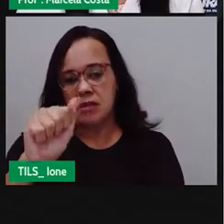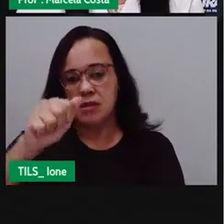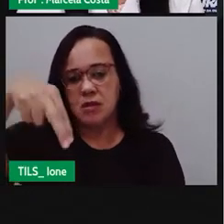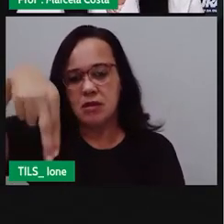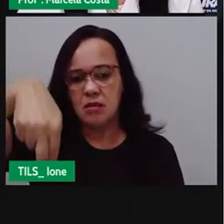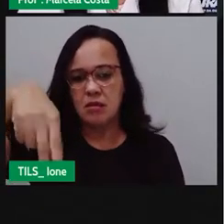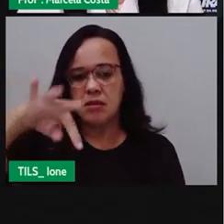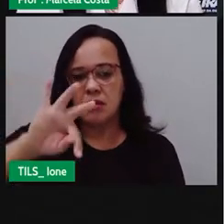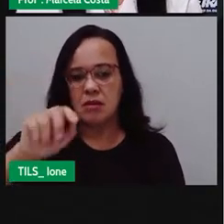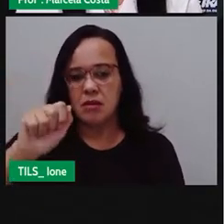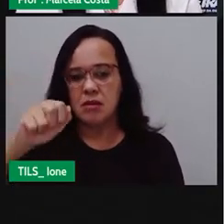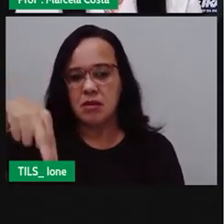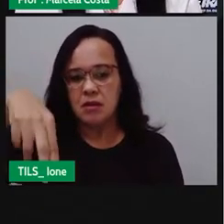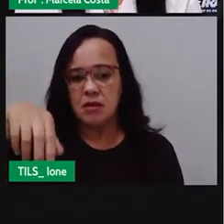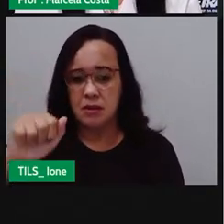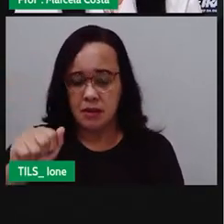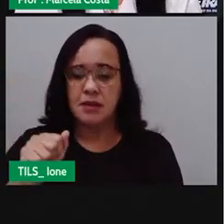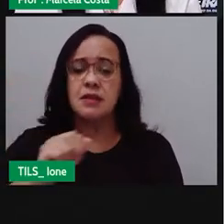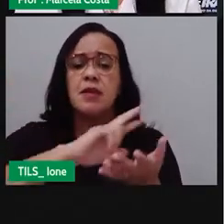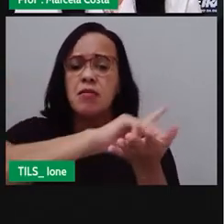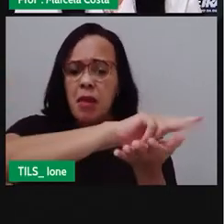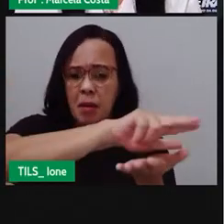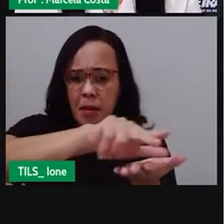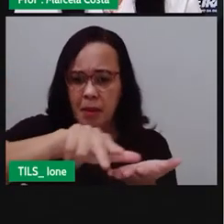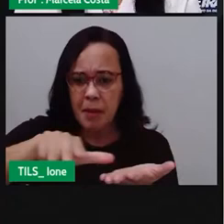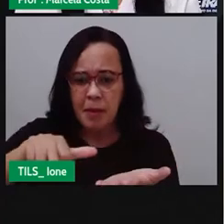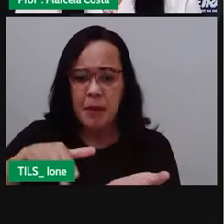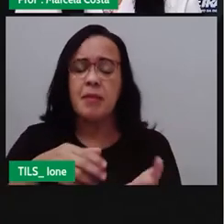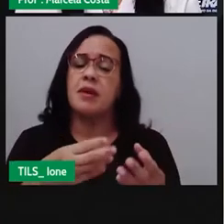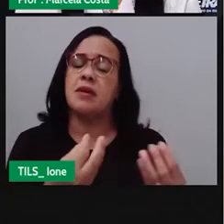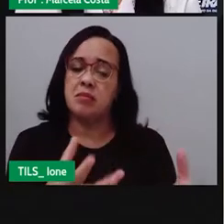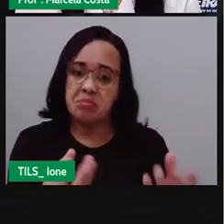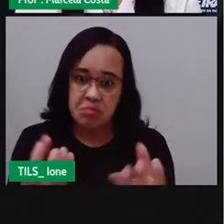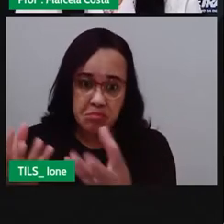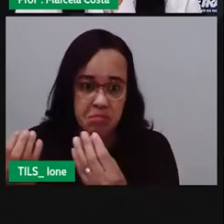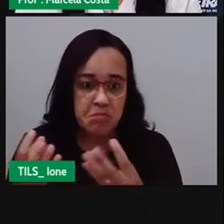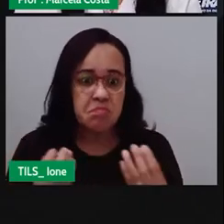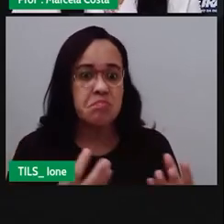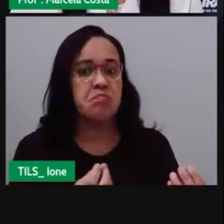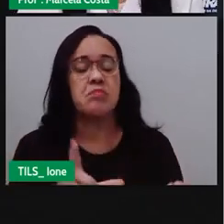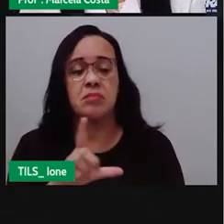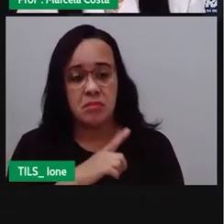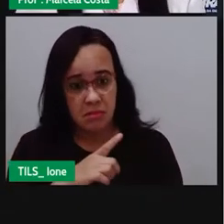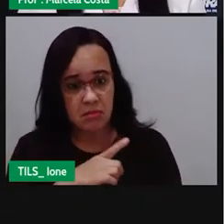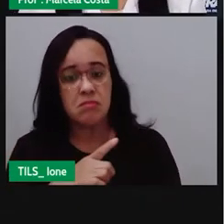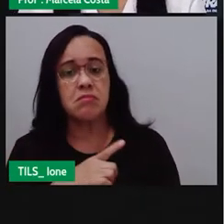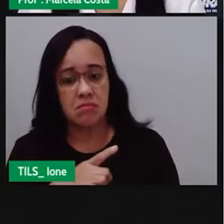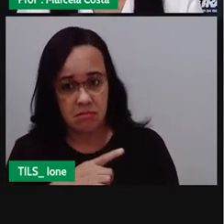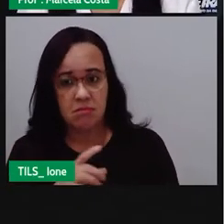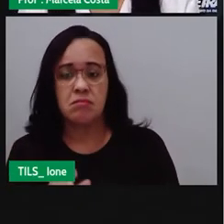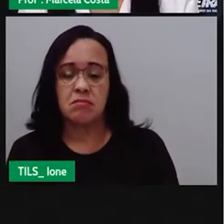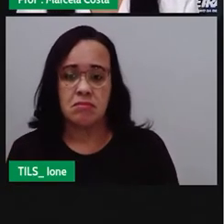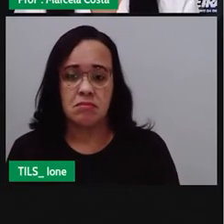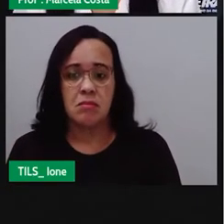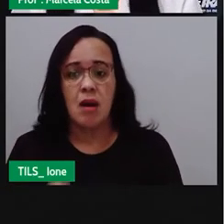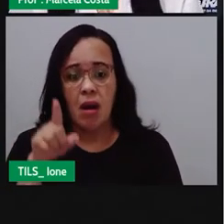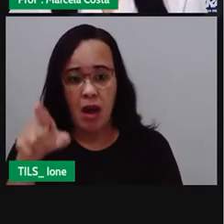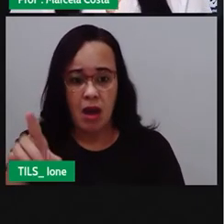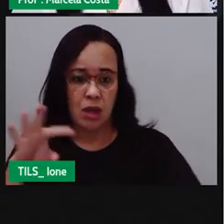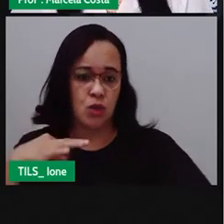Olha! Então, esse aí foi o guia turístico digital